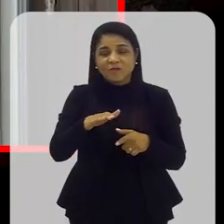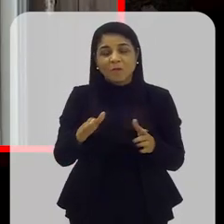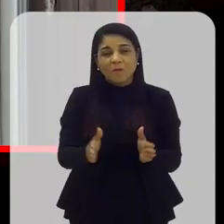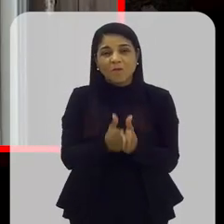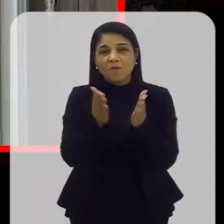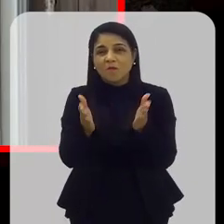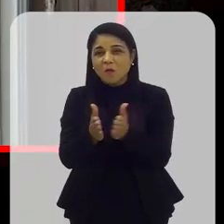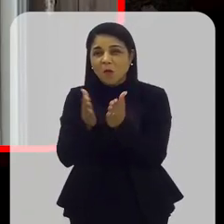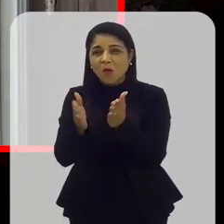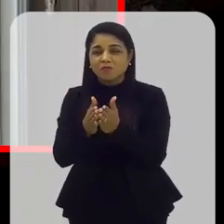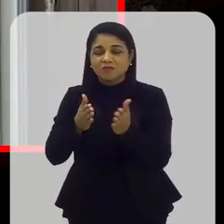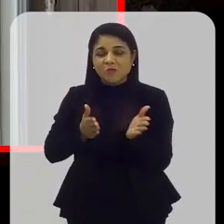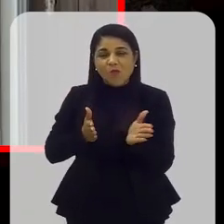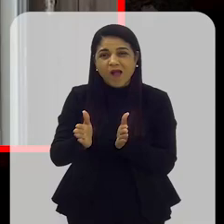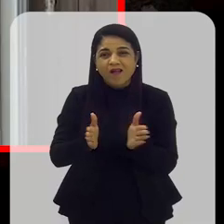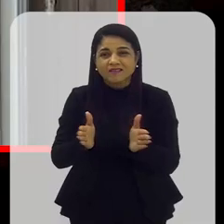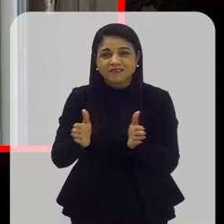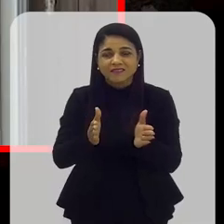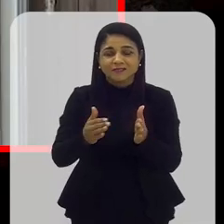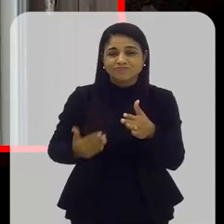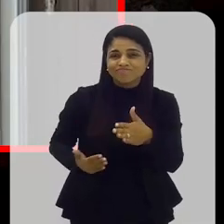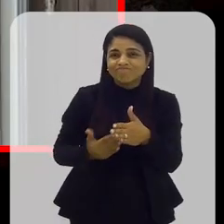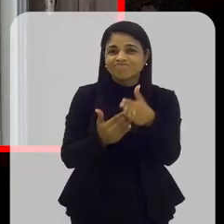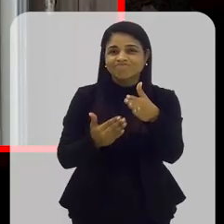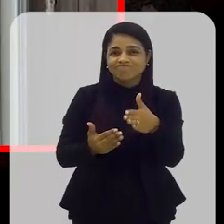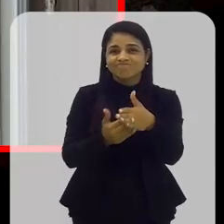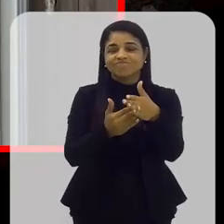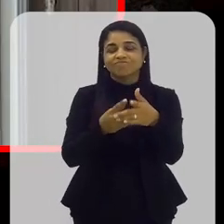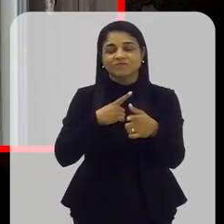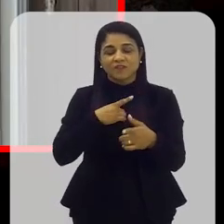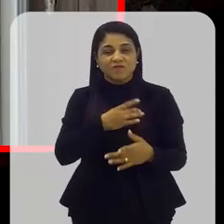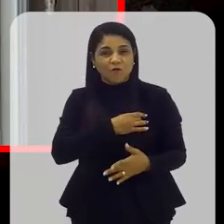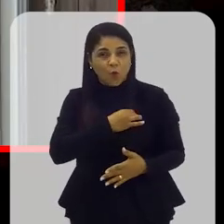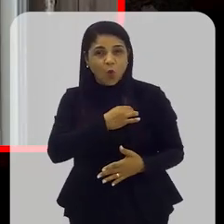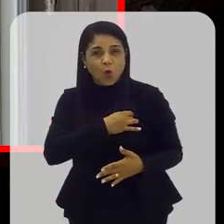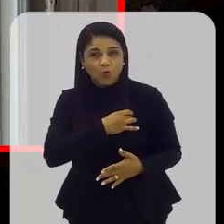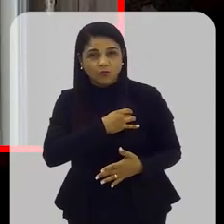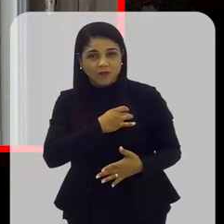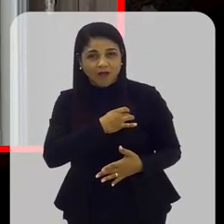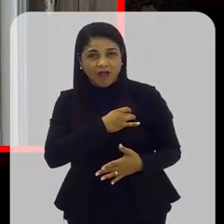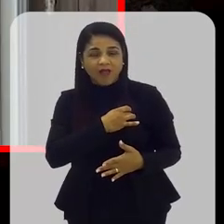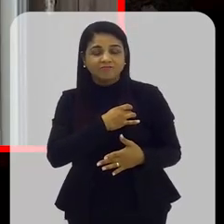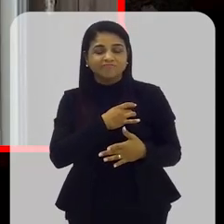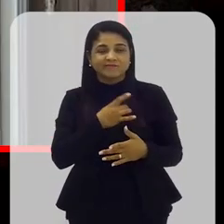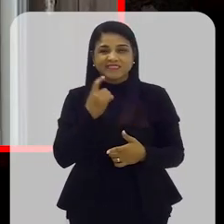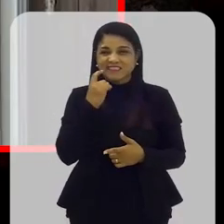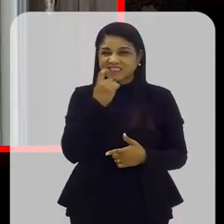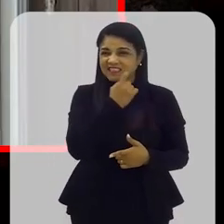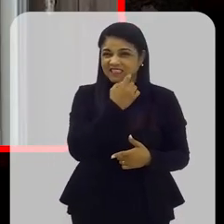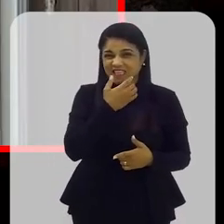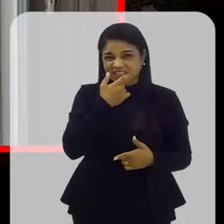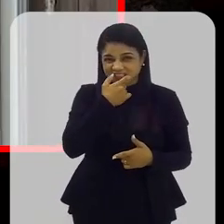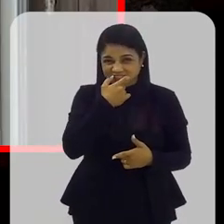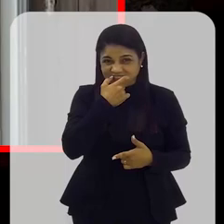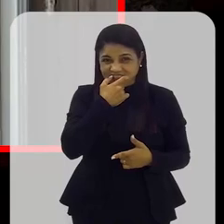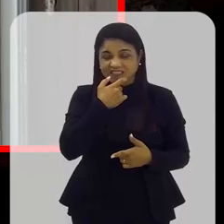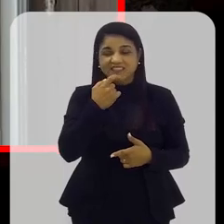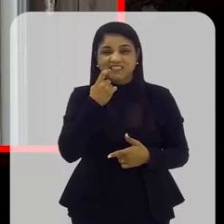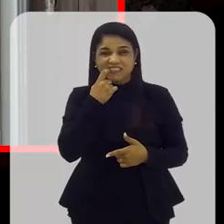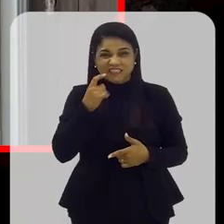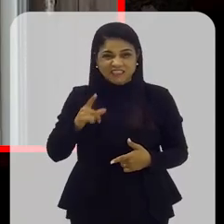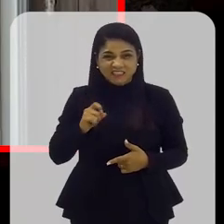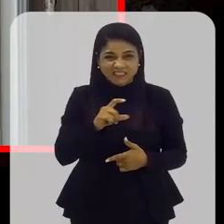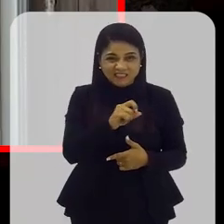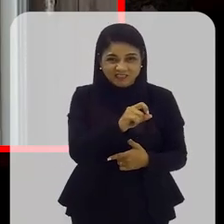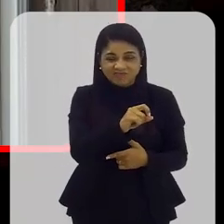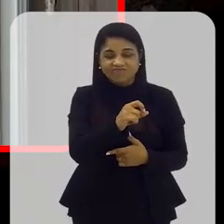o acesso ao tratamento é limitado e mesmo com ações voluntárias, a dentição destas gerações parece estar bastante